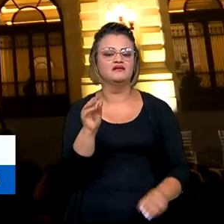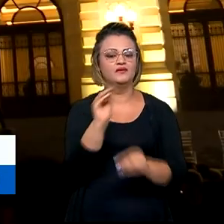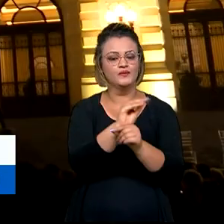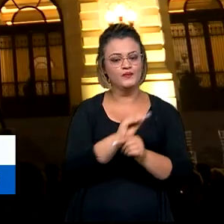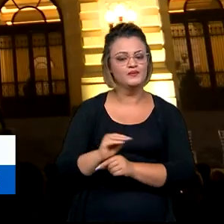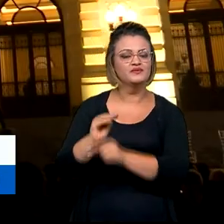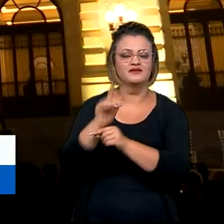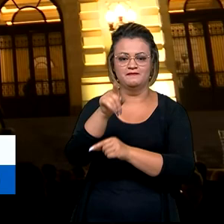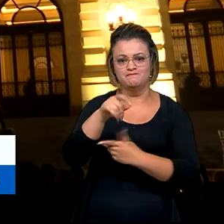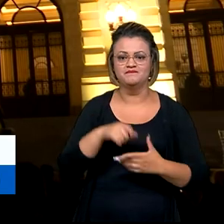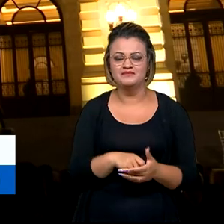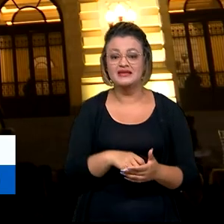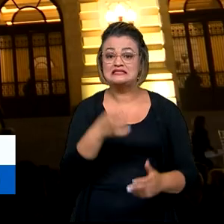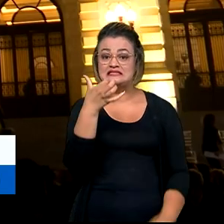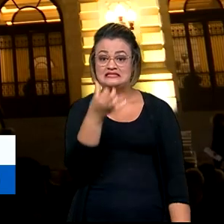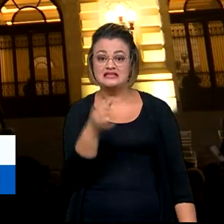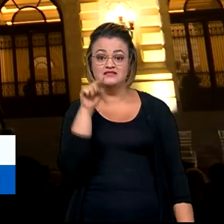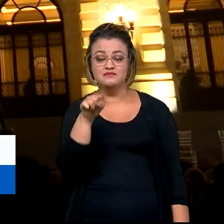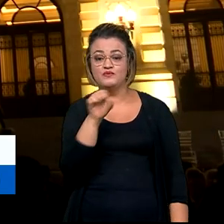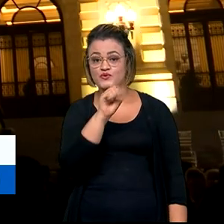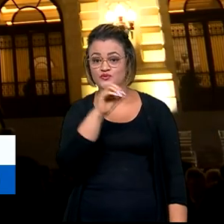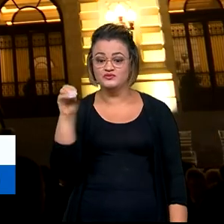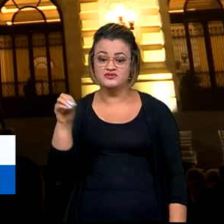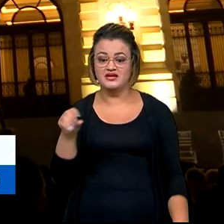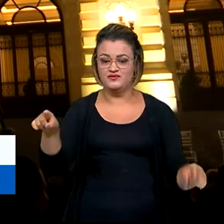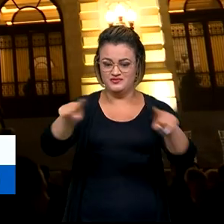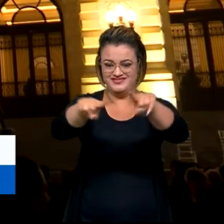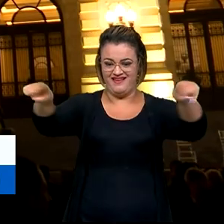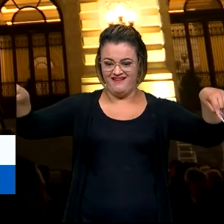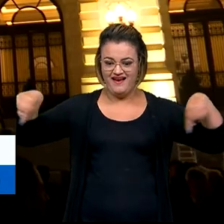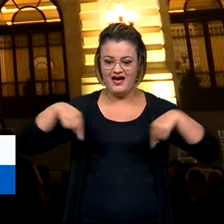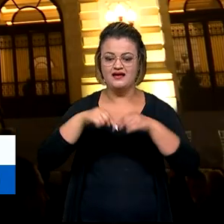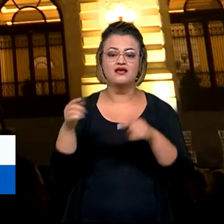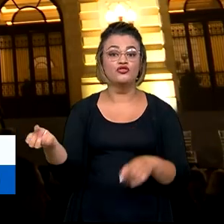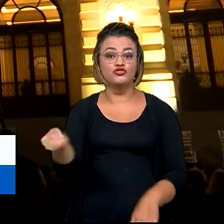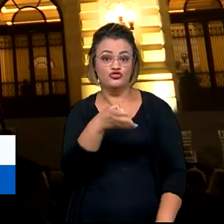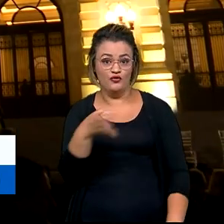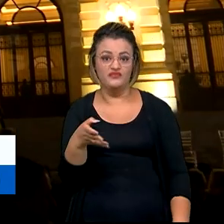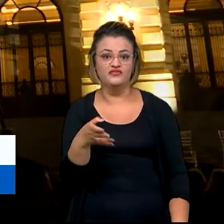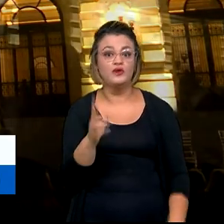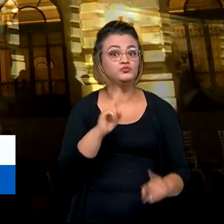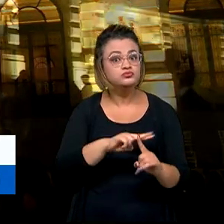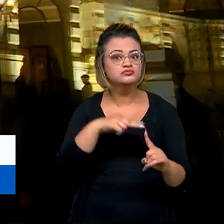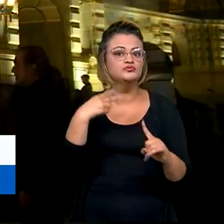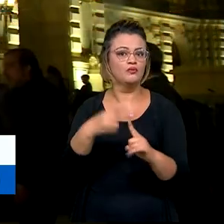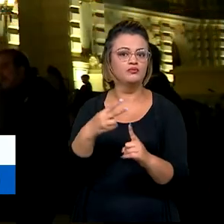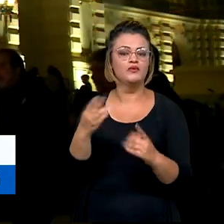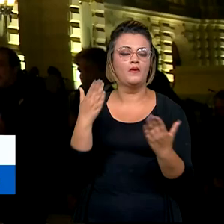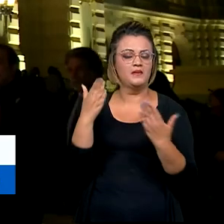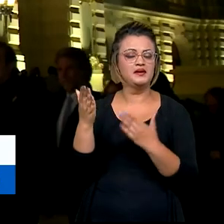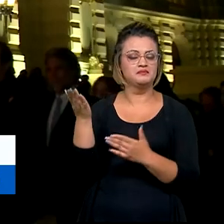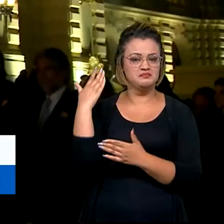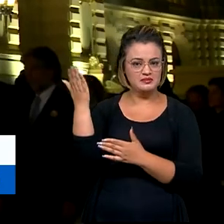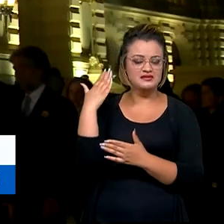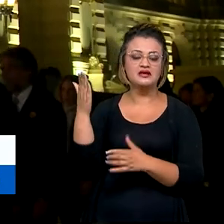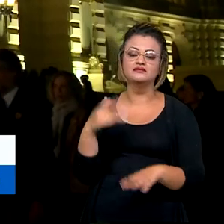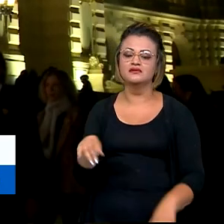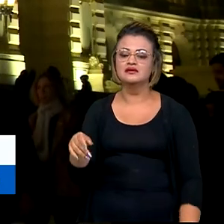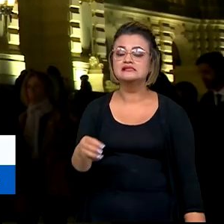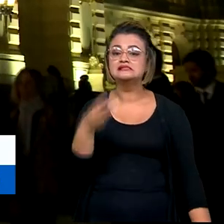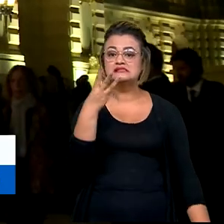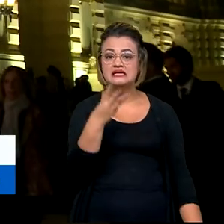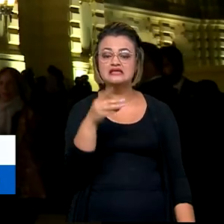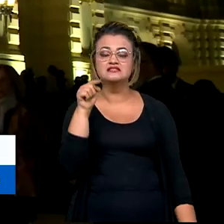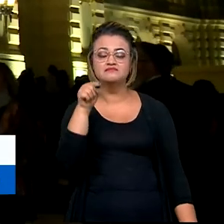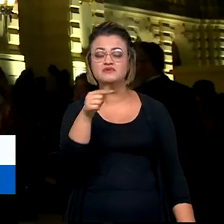Então vão ser agora 6.800 metros quadrados de um novo museu, o dobro do tamanho original. Por aqui, mais de 3